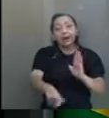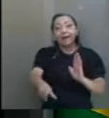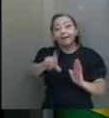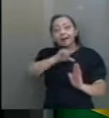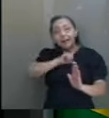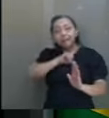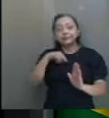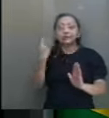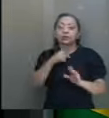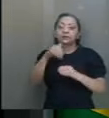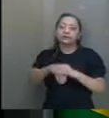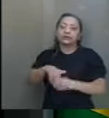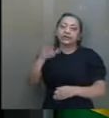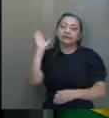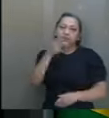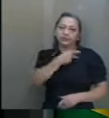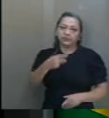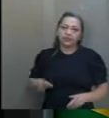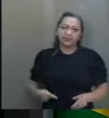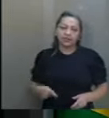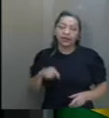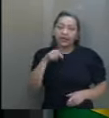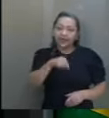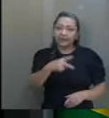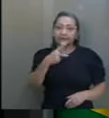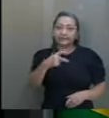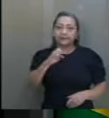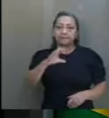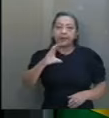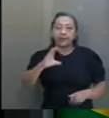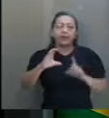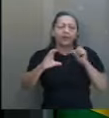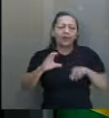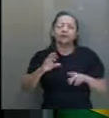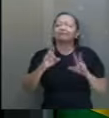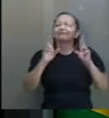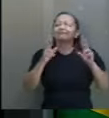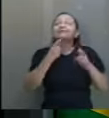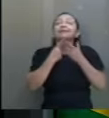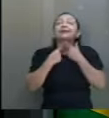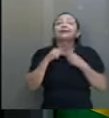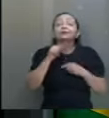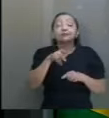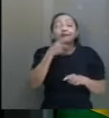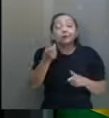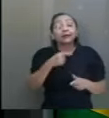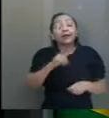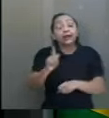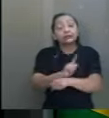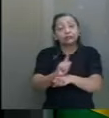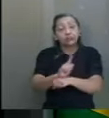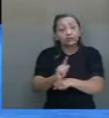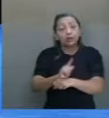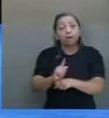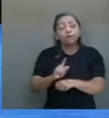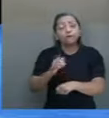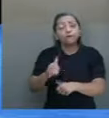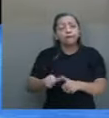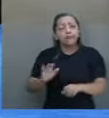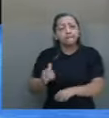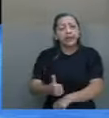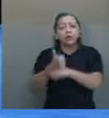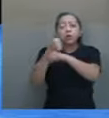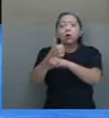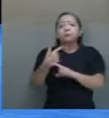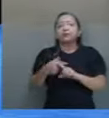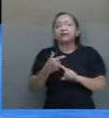eleição presidencial. Essa PEC, que é um desejo que o senhor mesmo colocou, que a gestão vai ficar mais eficiente, porque vai